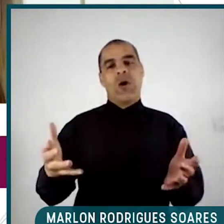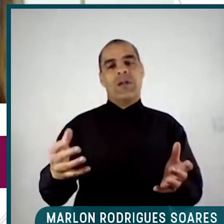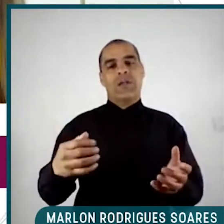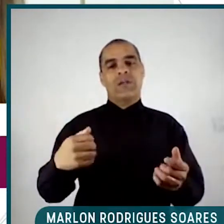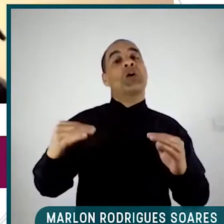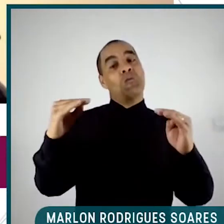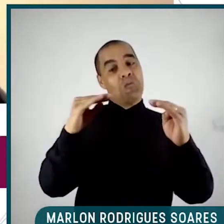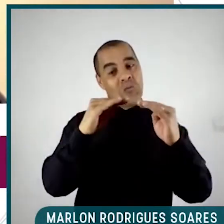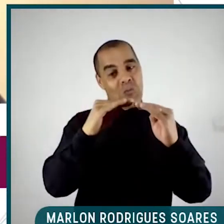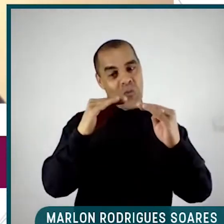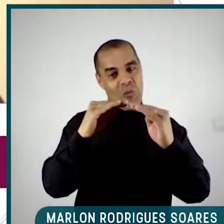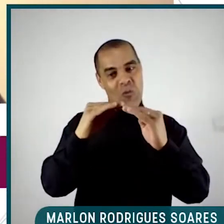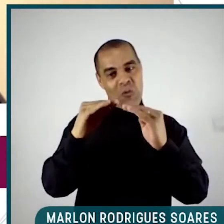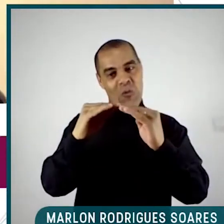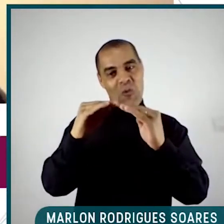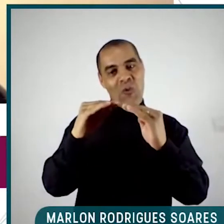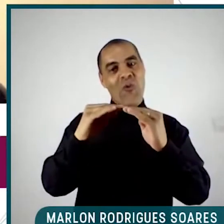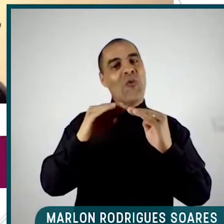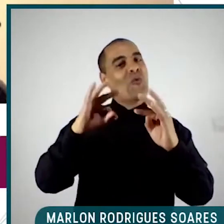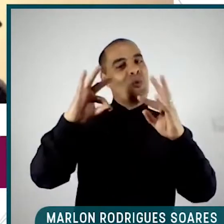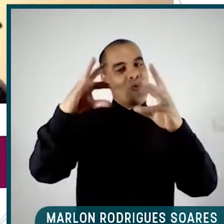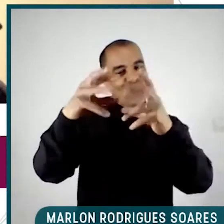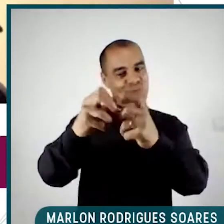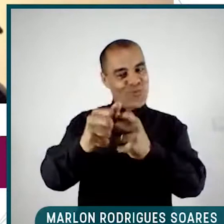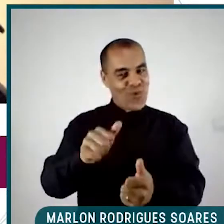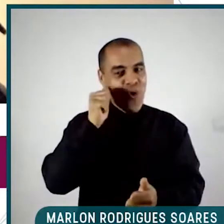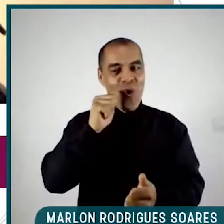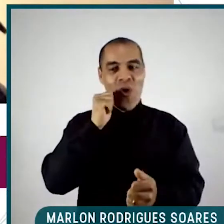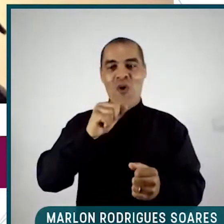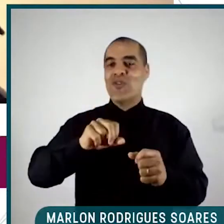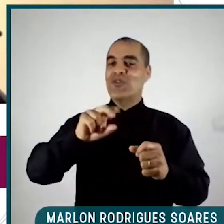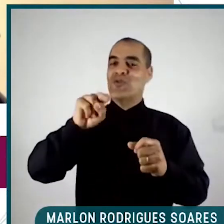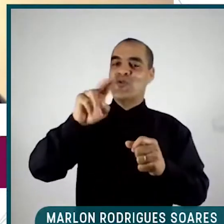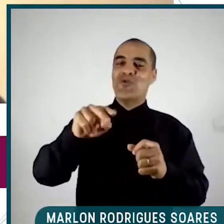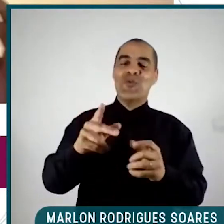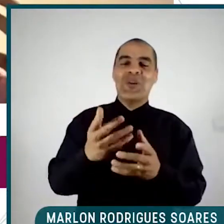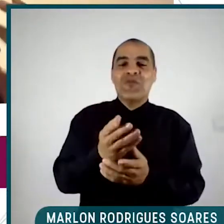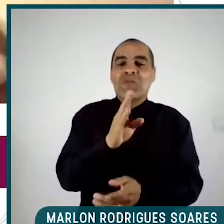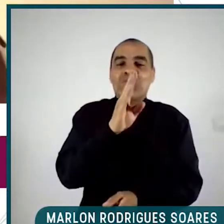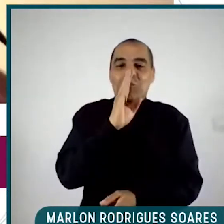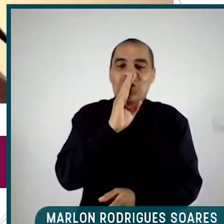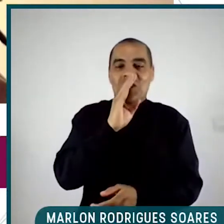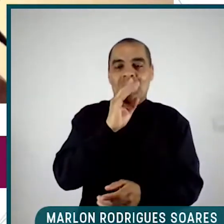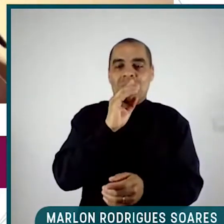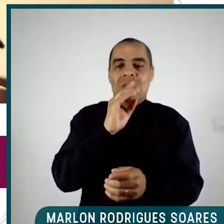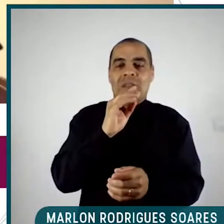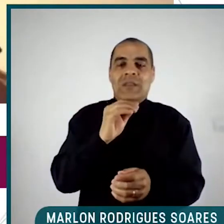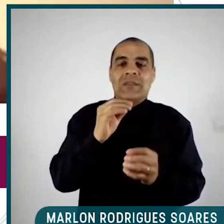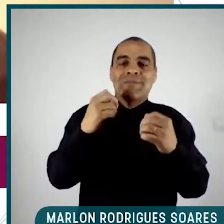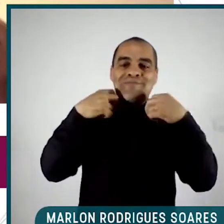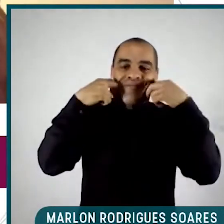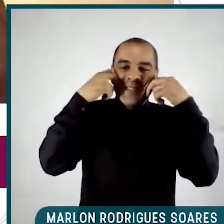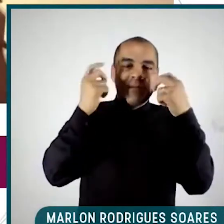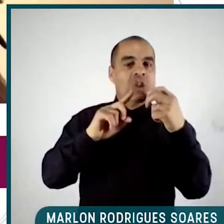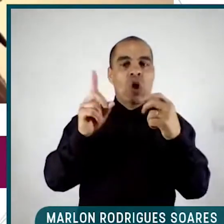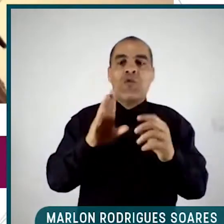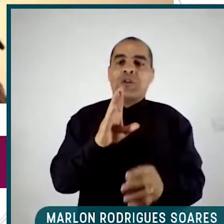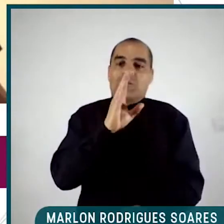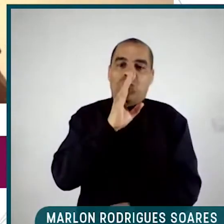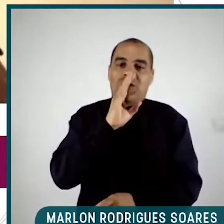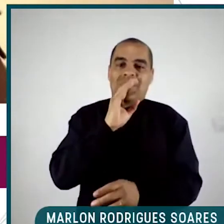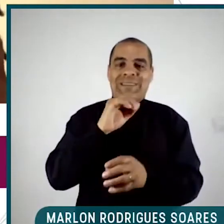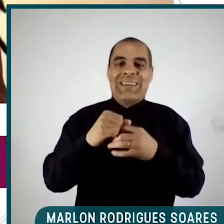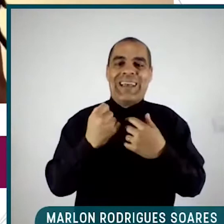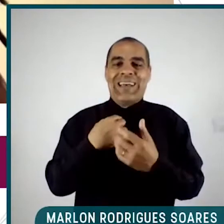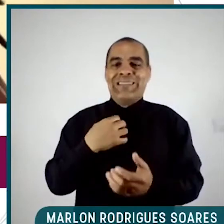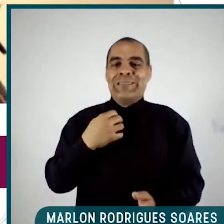nossas redes. Eu sempre falo que eu nunca fui tímida, fui silenciada, Marina. Porque é muito nesse lugar, né? O machismo